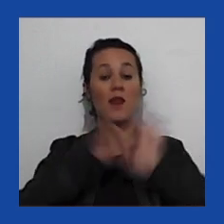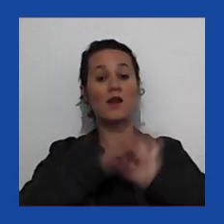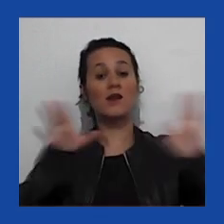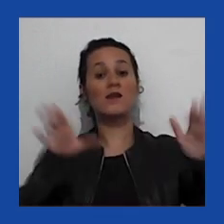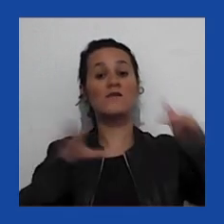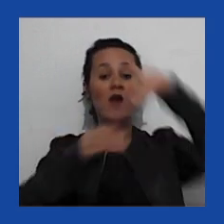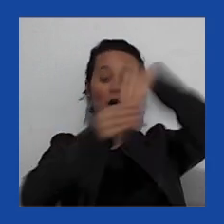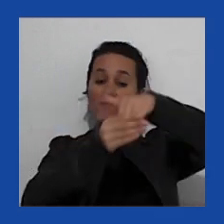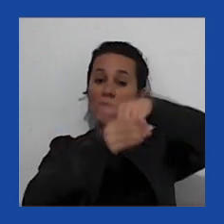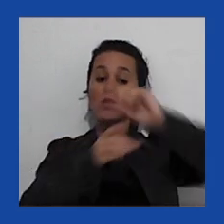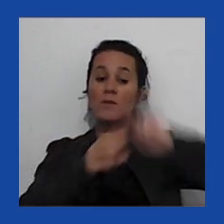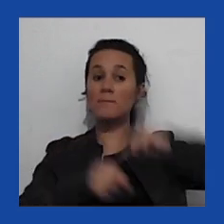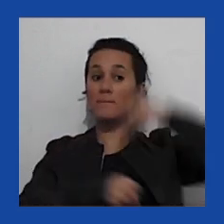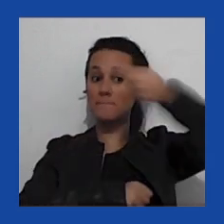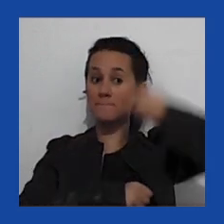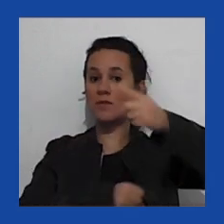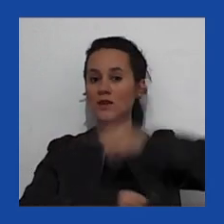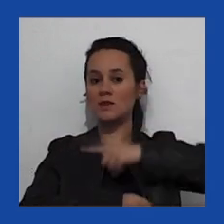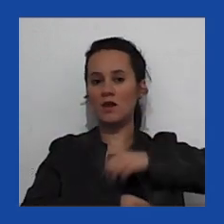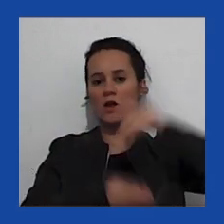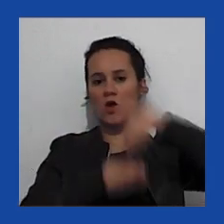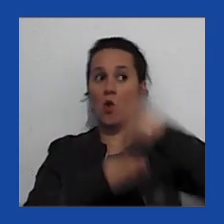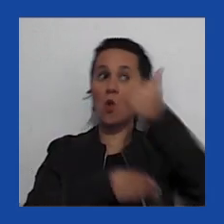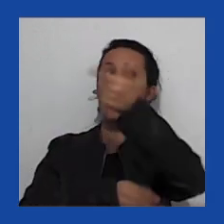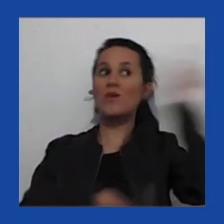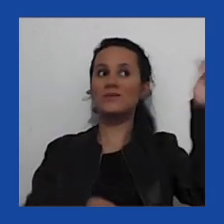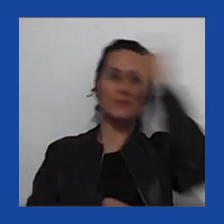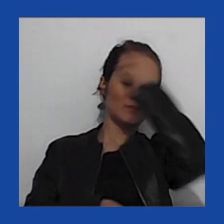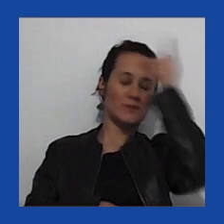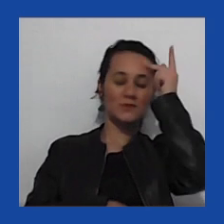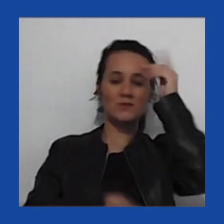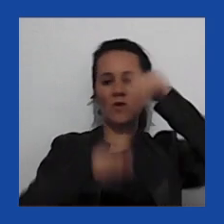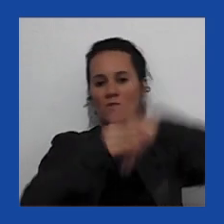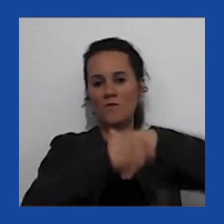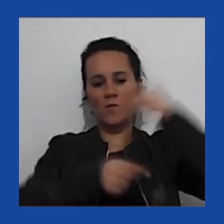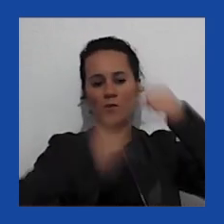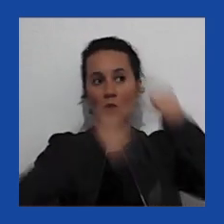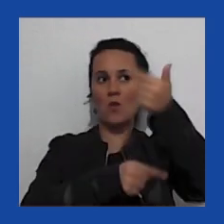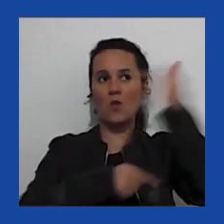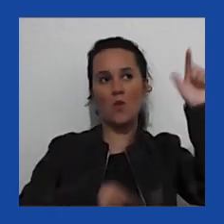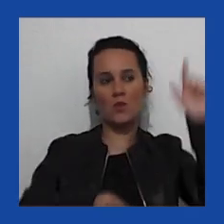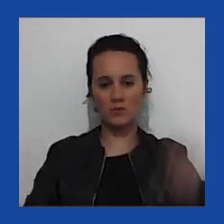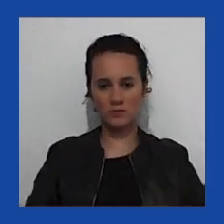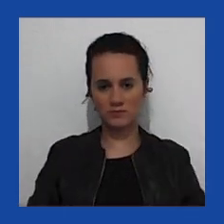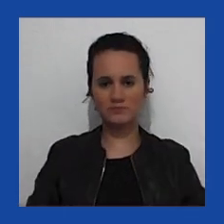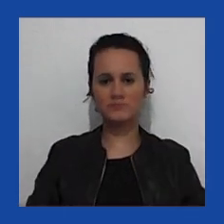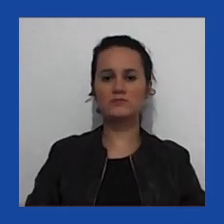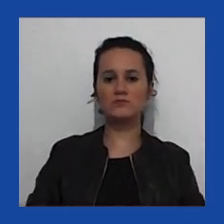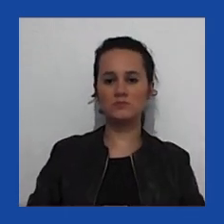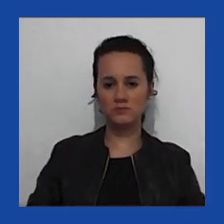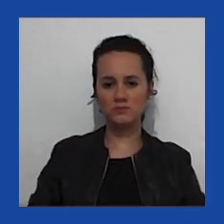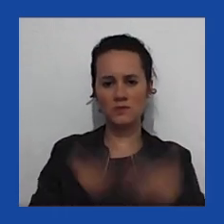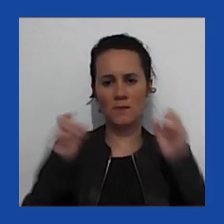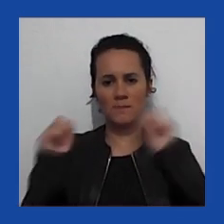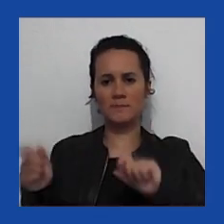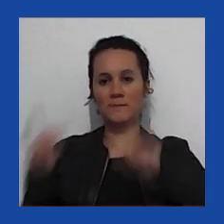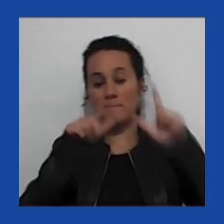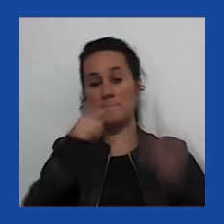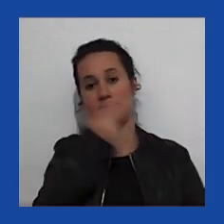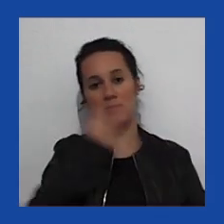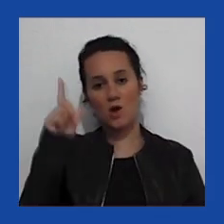votar na próxima eleição para outras pessoas, para outras figuras. Se podemos passar para o próximo slide,